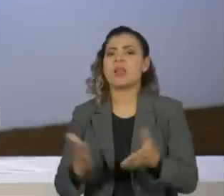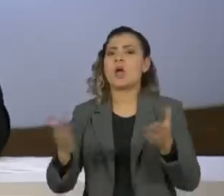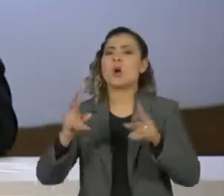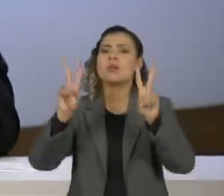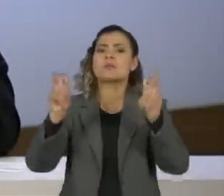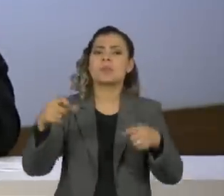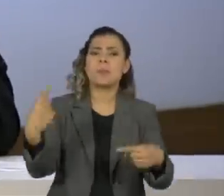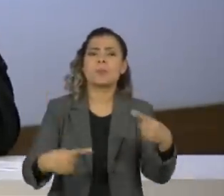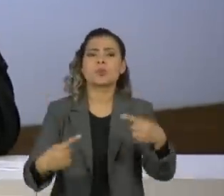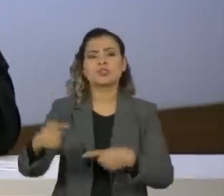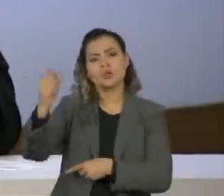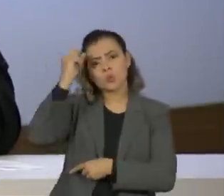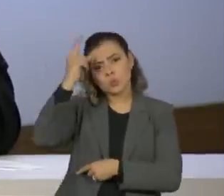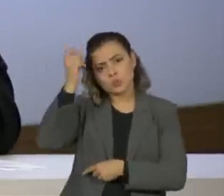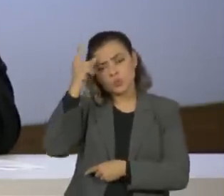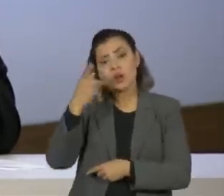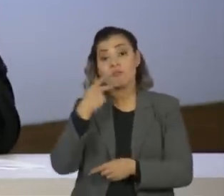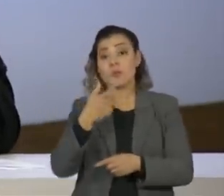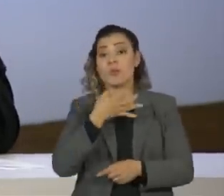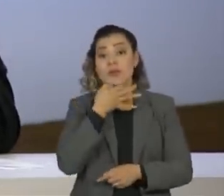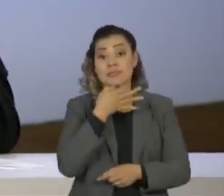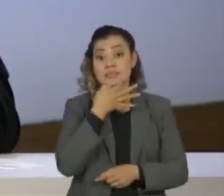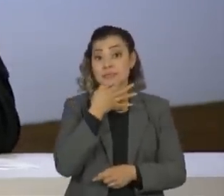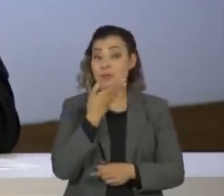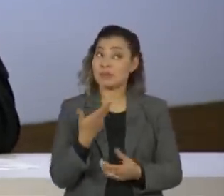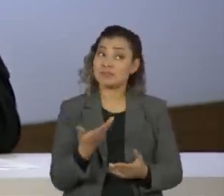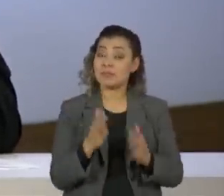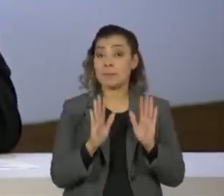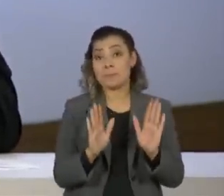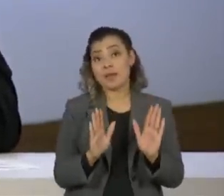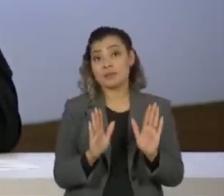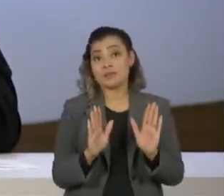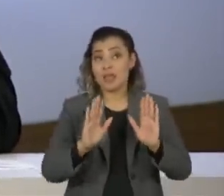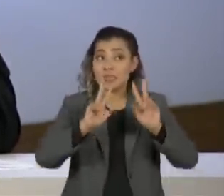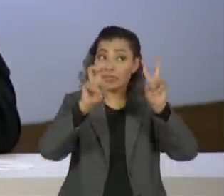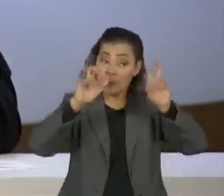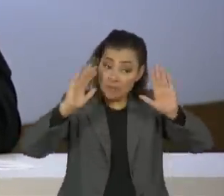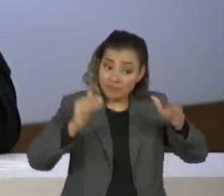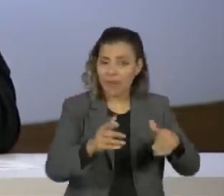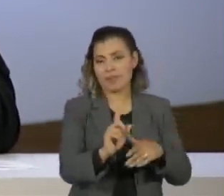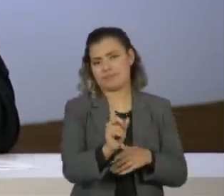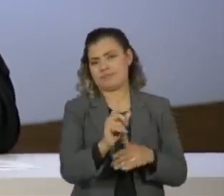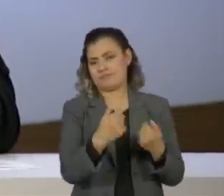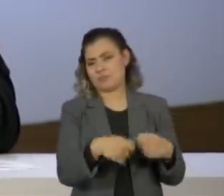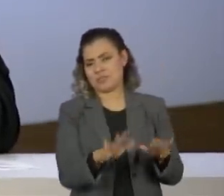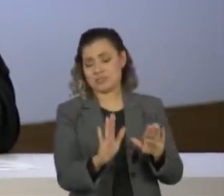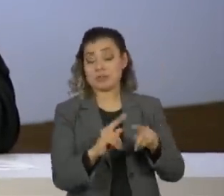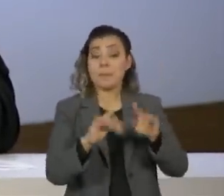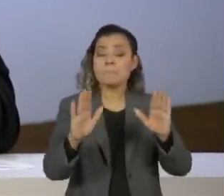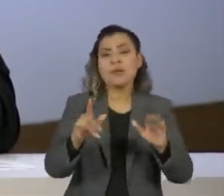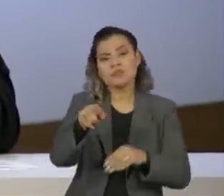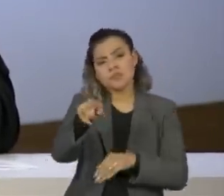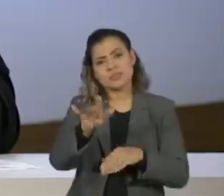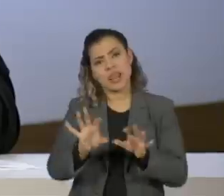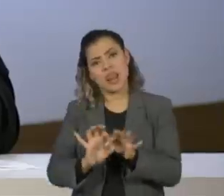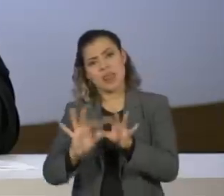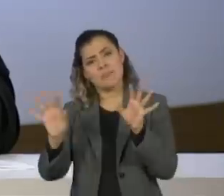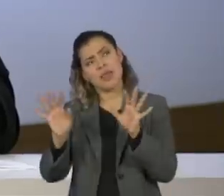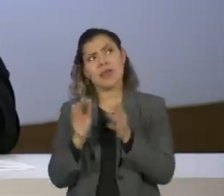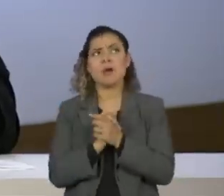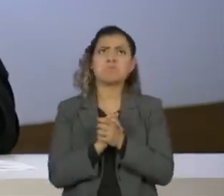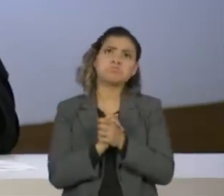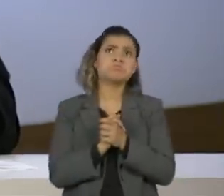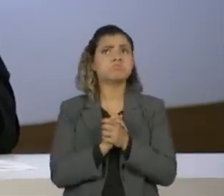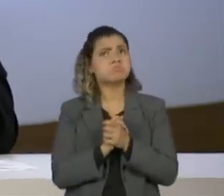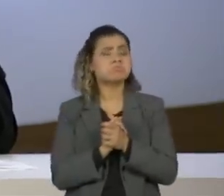política cultural, a gente não falou de Regina Duarte, mas não que precisa necessariamente entrar nesse tema, você se declara um liberal. O que você